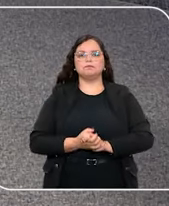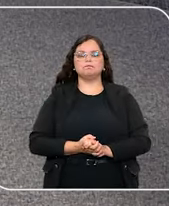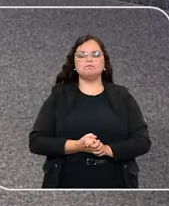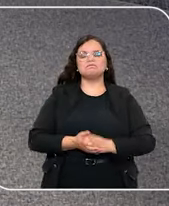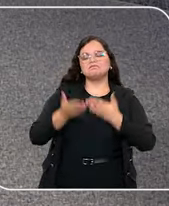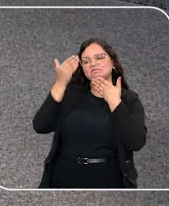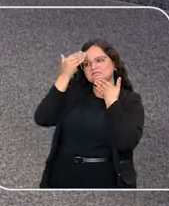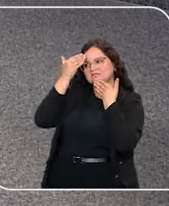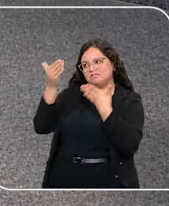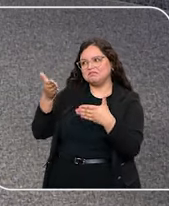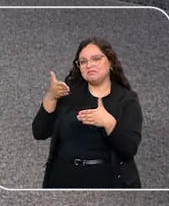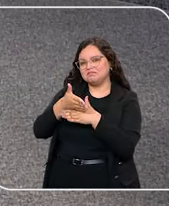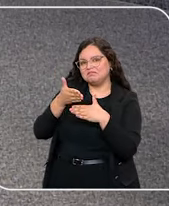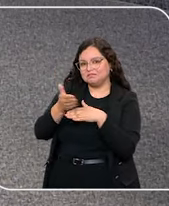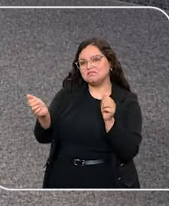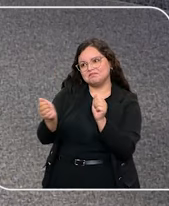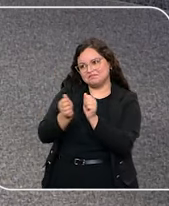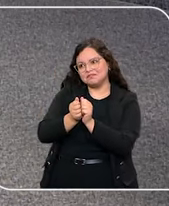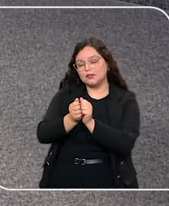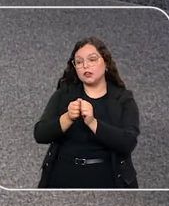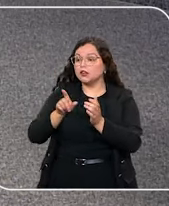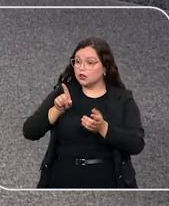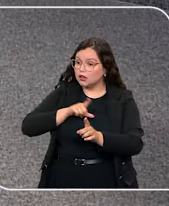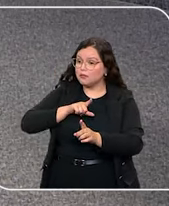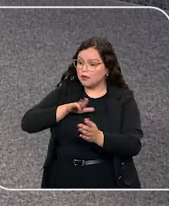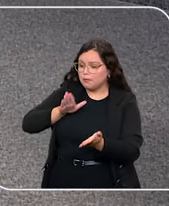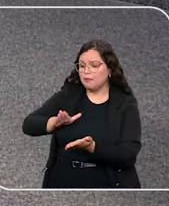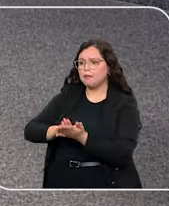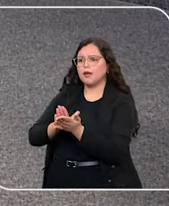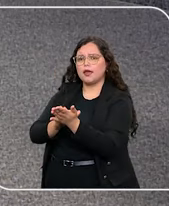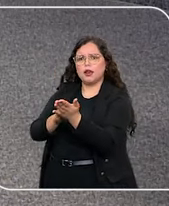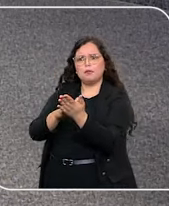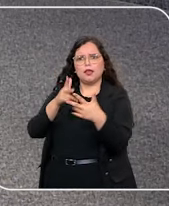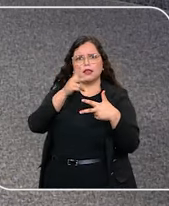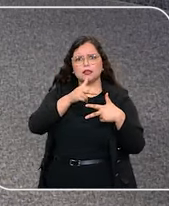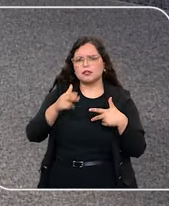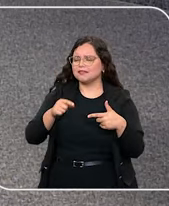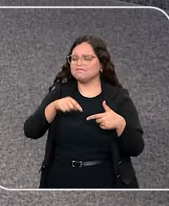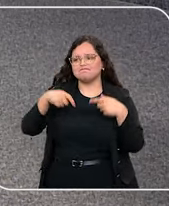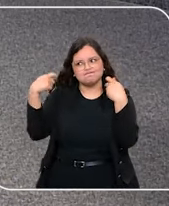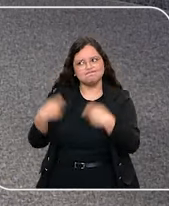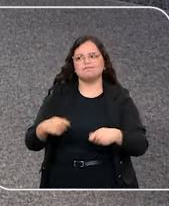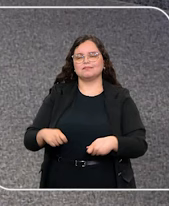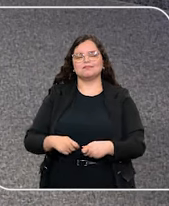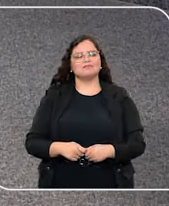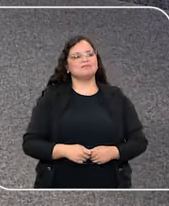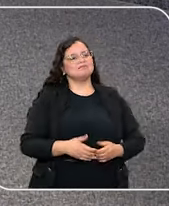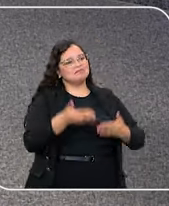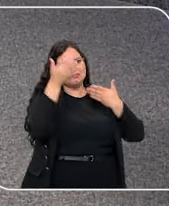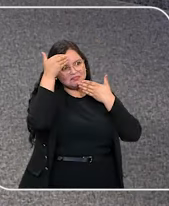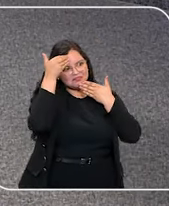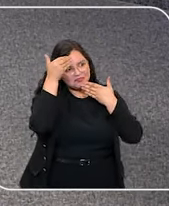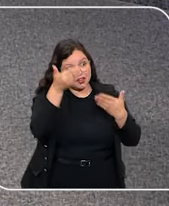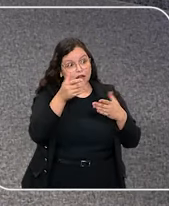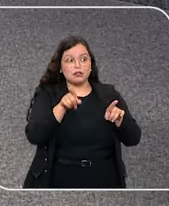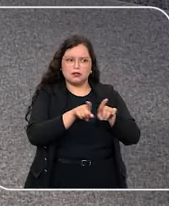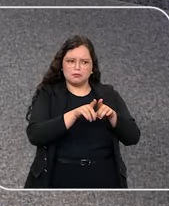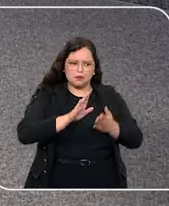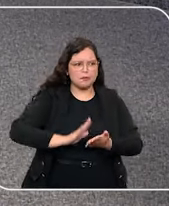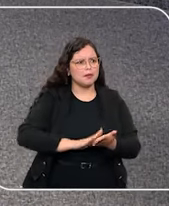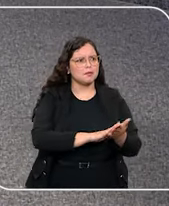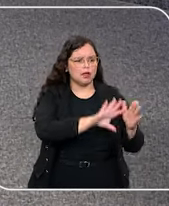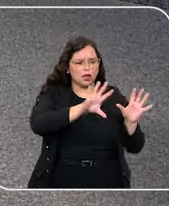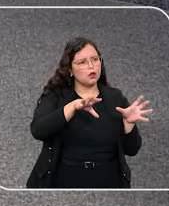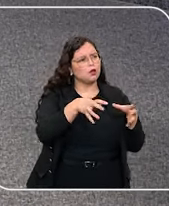pela sua participação aqui no STJ Notícias e parabéns por essa série tão necessária. Eu que agradeço, Samanta, e